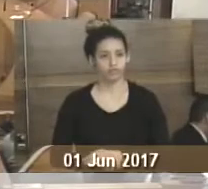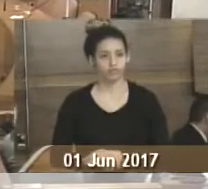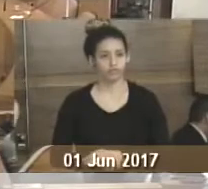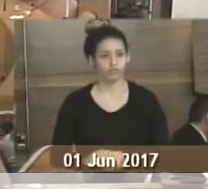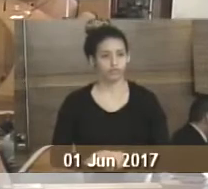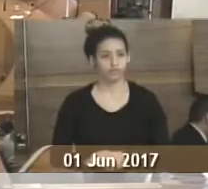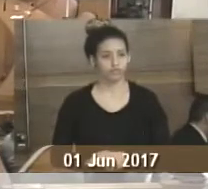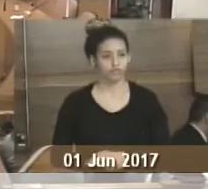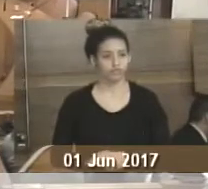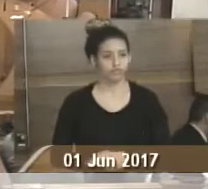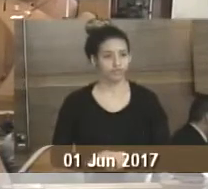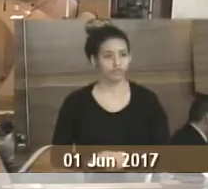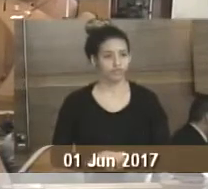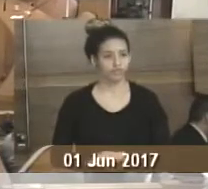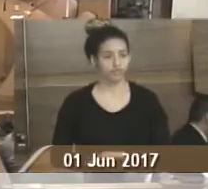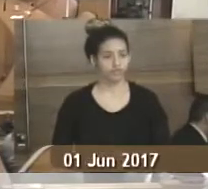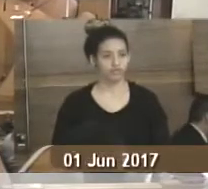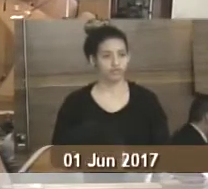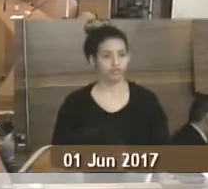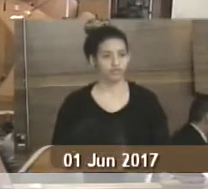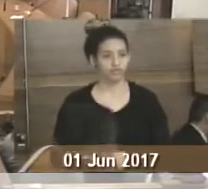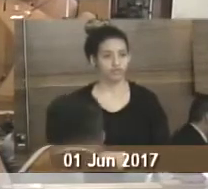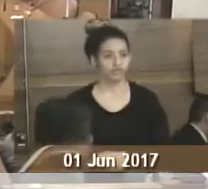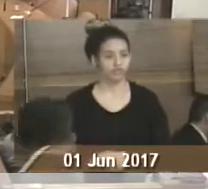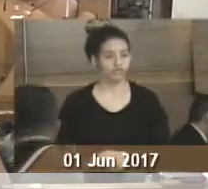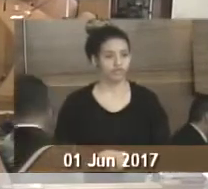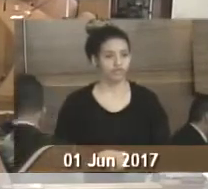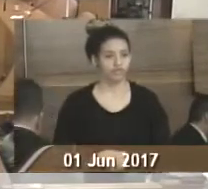Está bom.